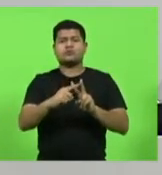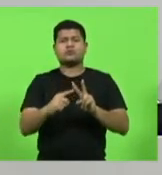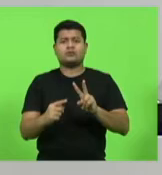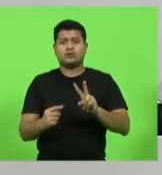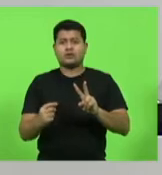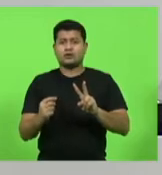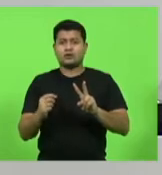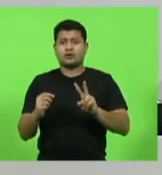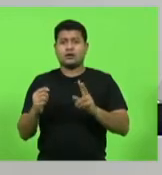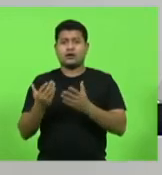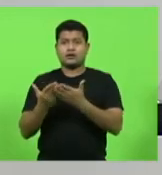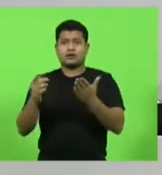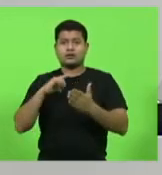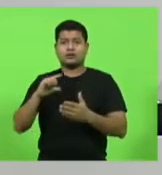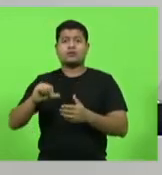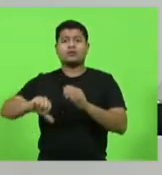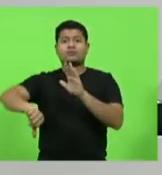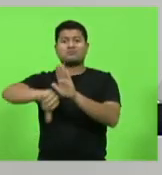ficha criminal,